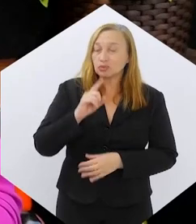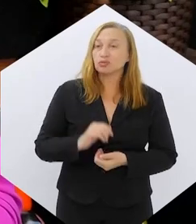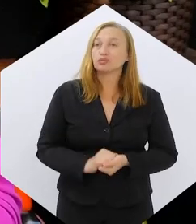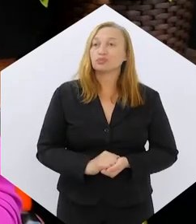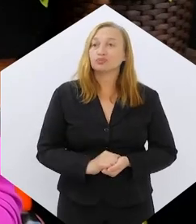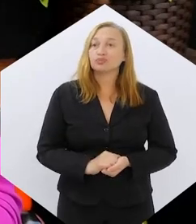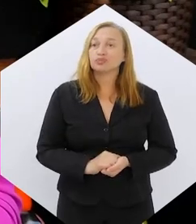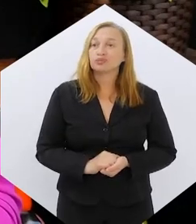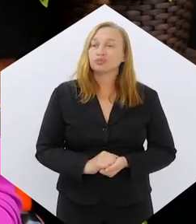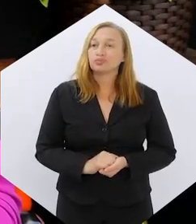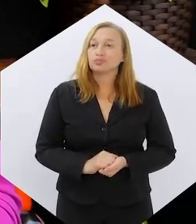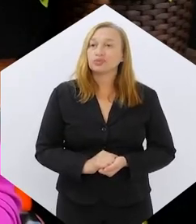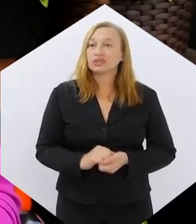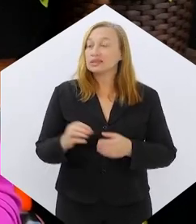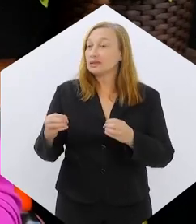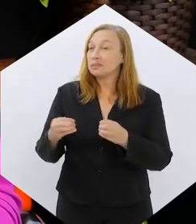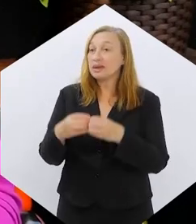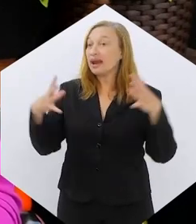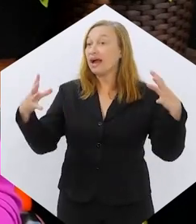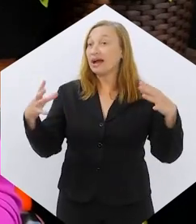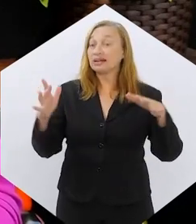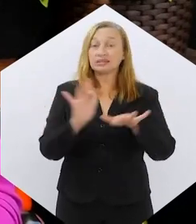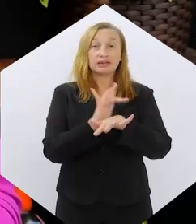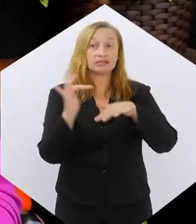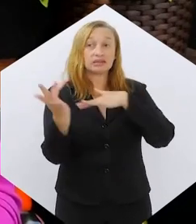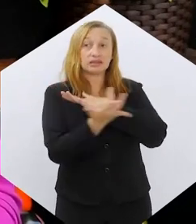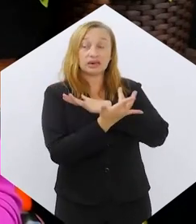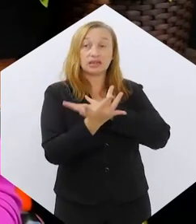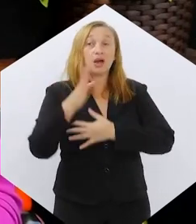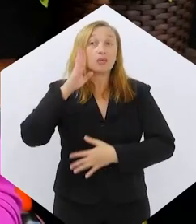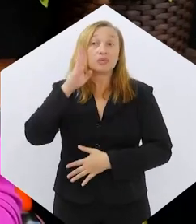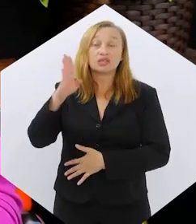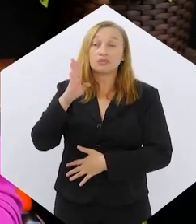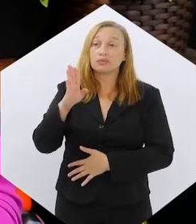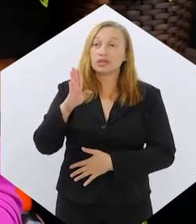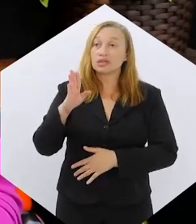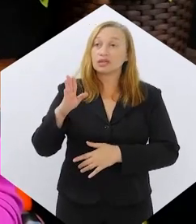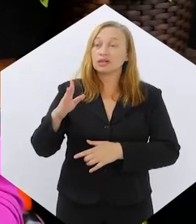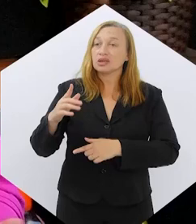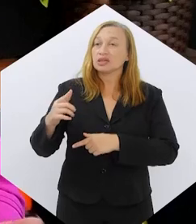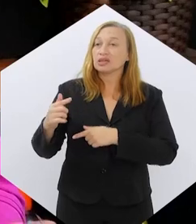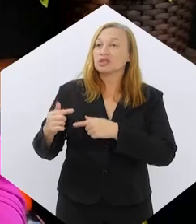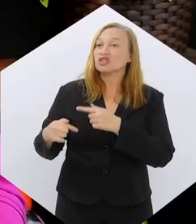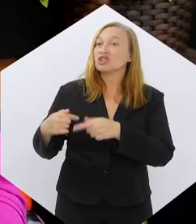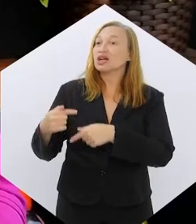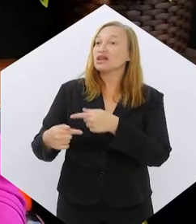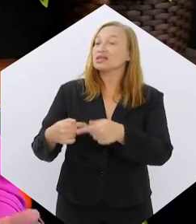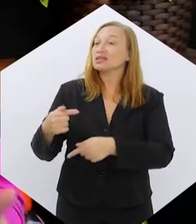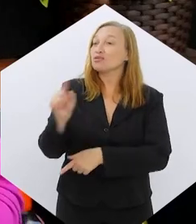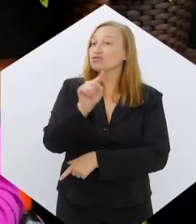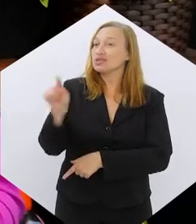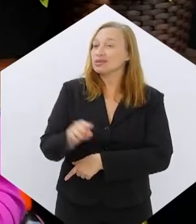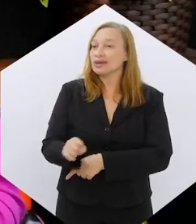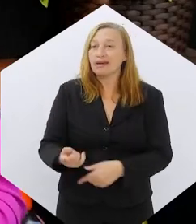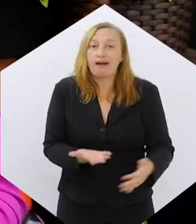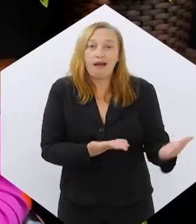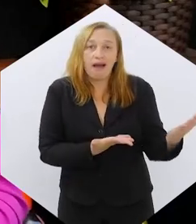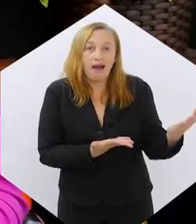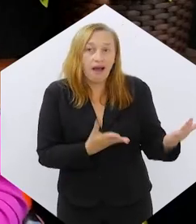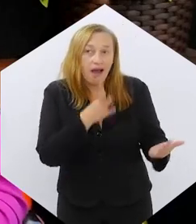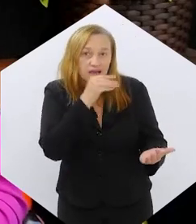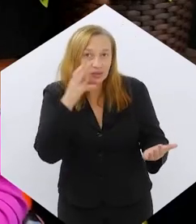riscos dessa exposição milagrosa na internet, principalmente para essa geração Z, que são aí as nossas